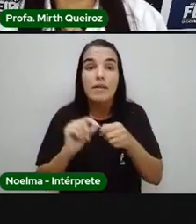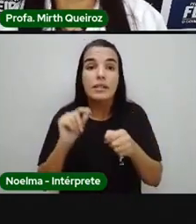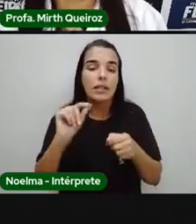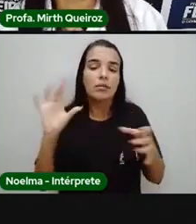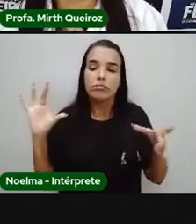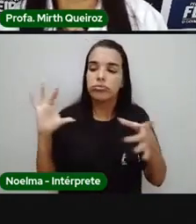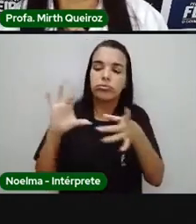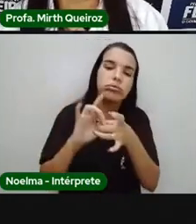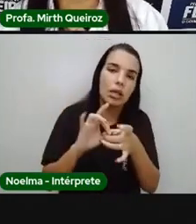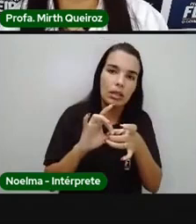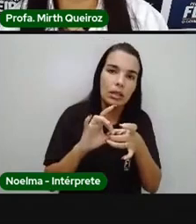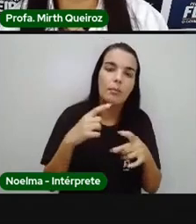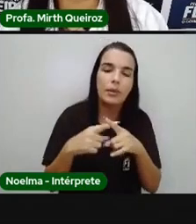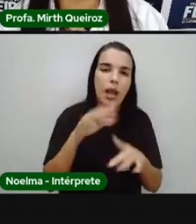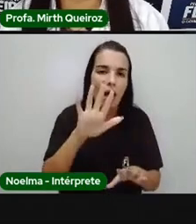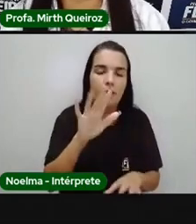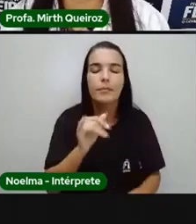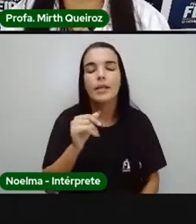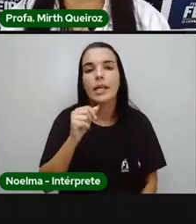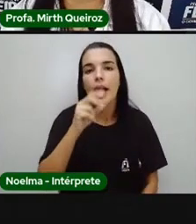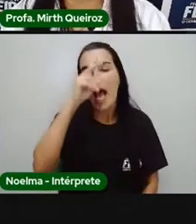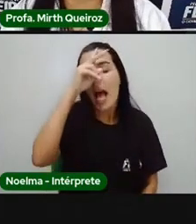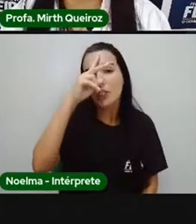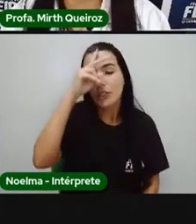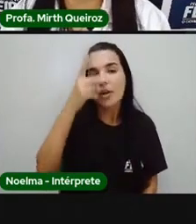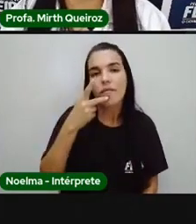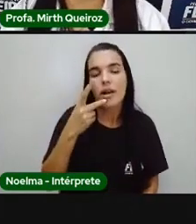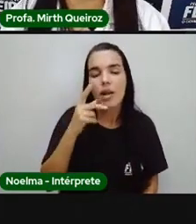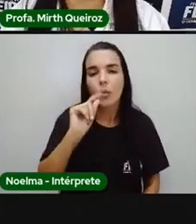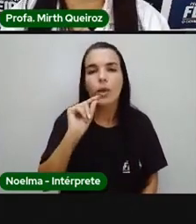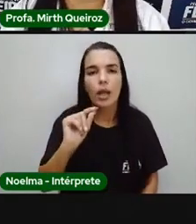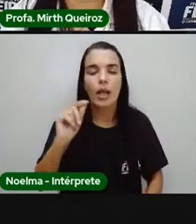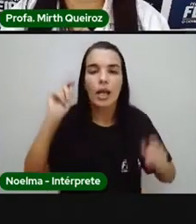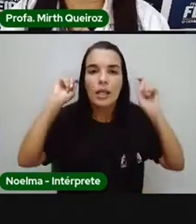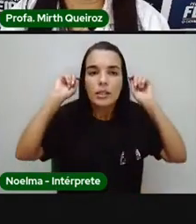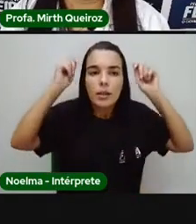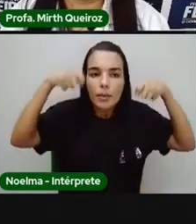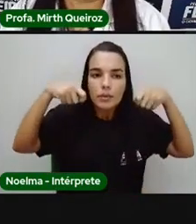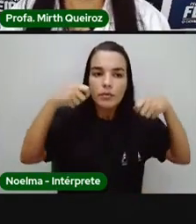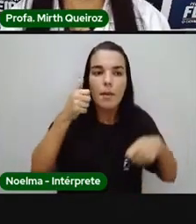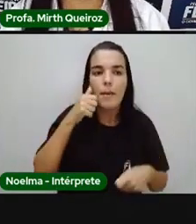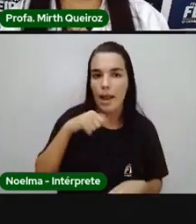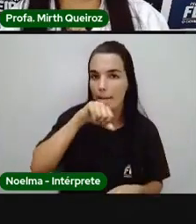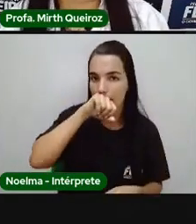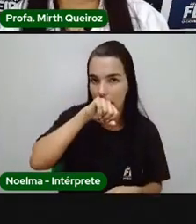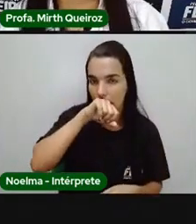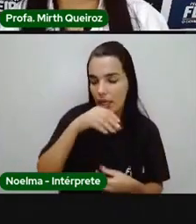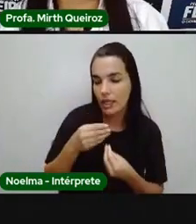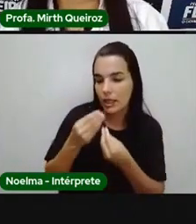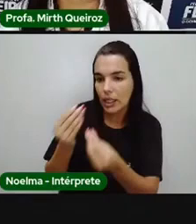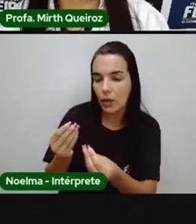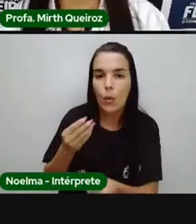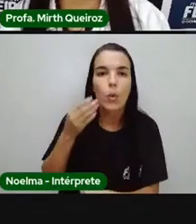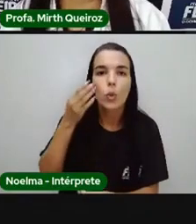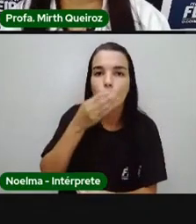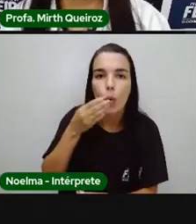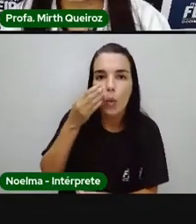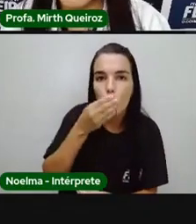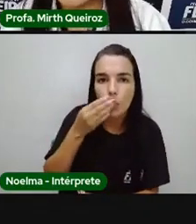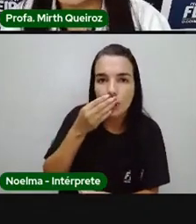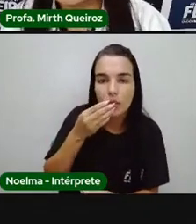que a amante Chapeuzinho Vermelho entregou doces para ela e pediu para que ela levasse para a vovó. Para isso, ela iria